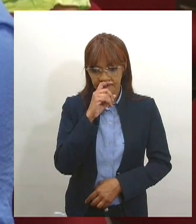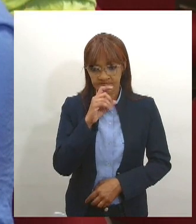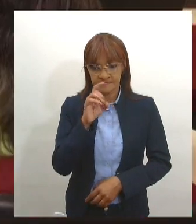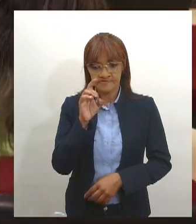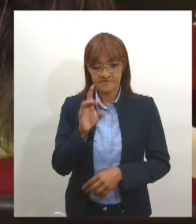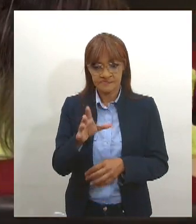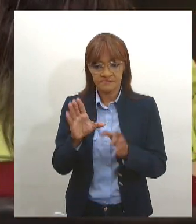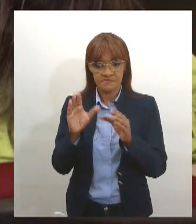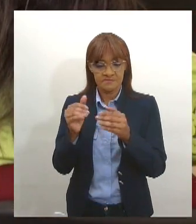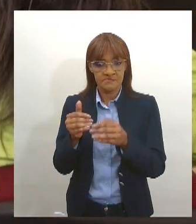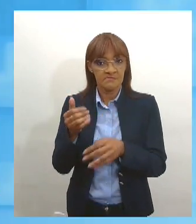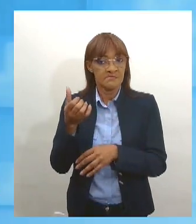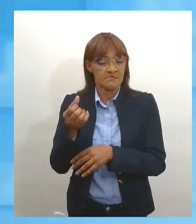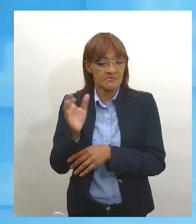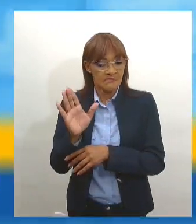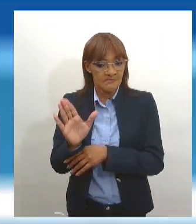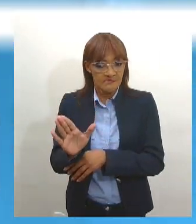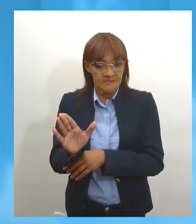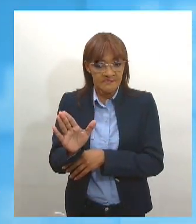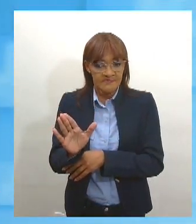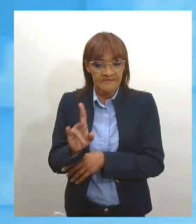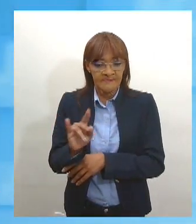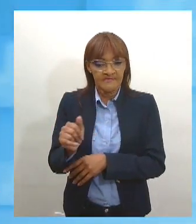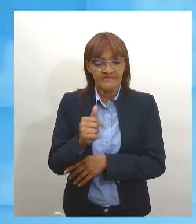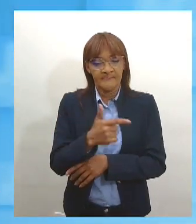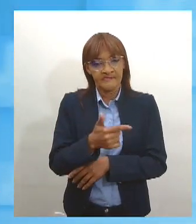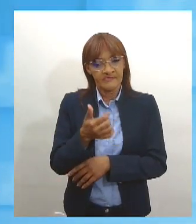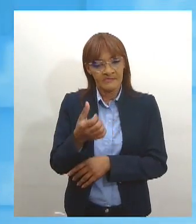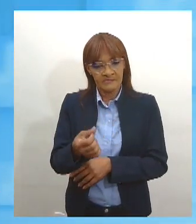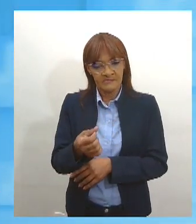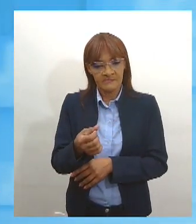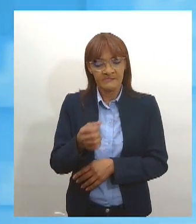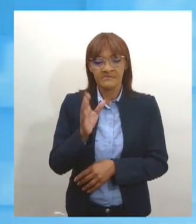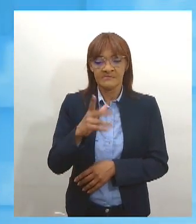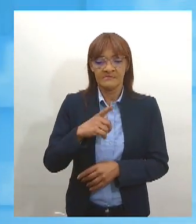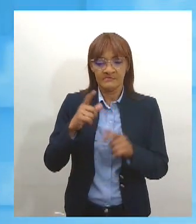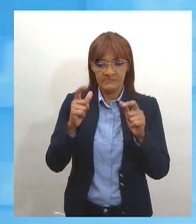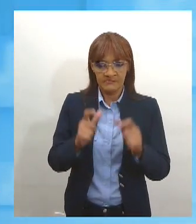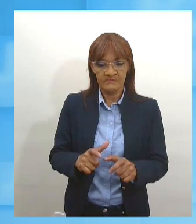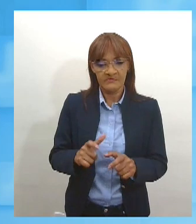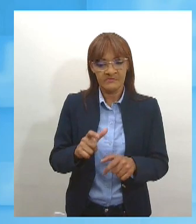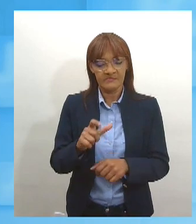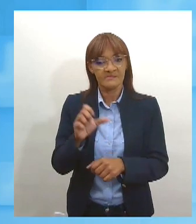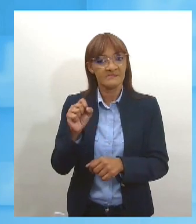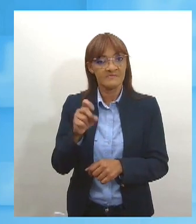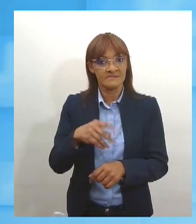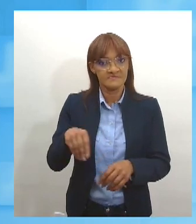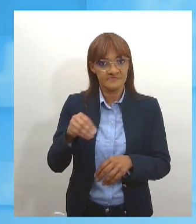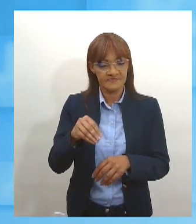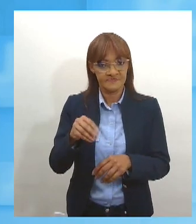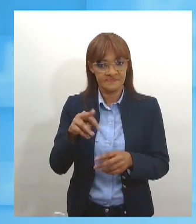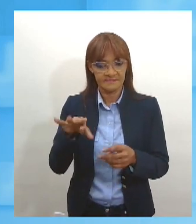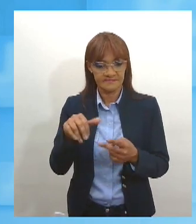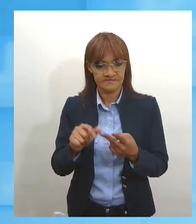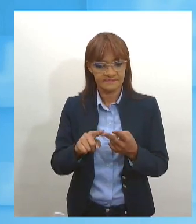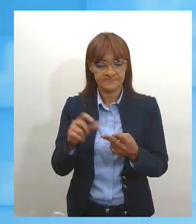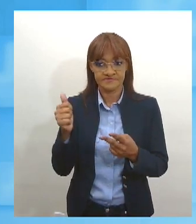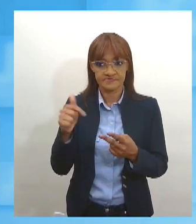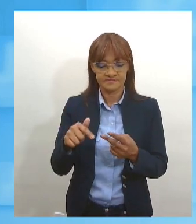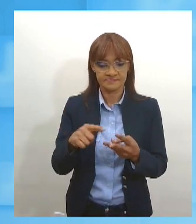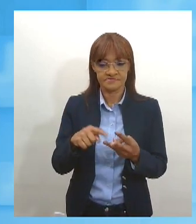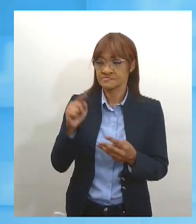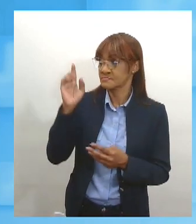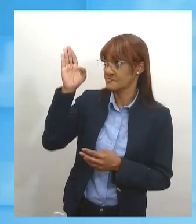novamente no próximo dia 26. O distrito contempla os bairros Santa Maria, 17 de março, Areia Branca, Robalo